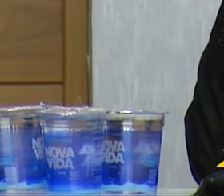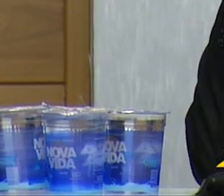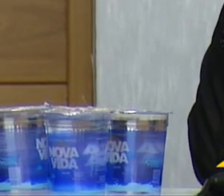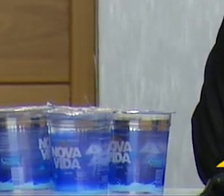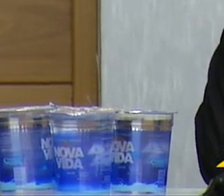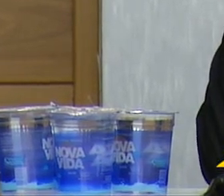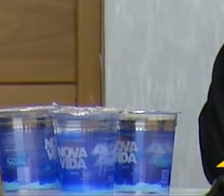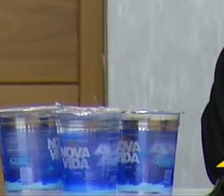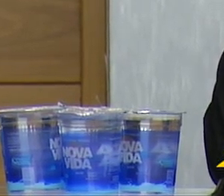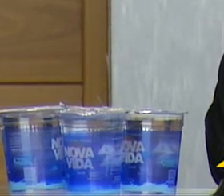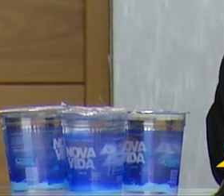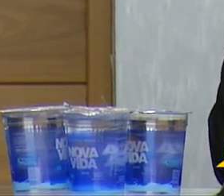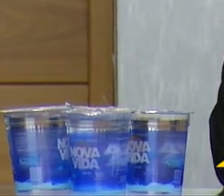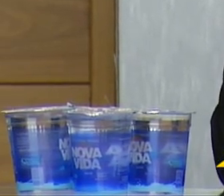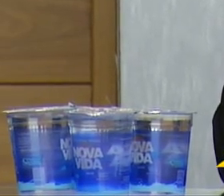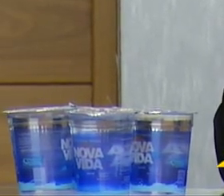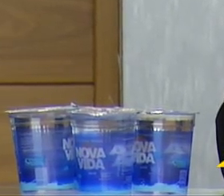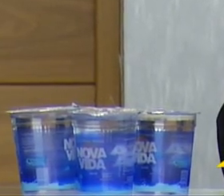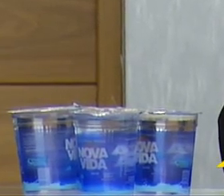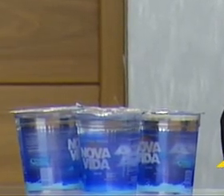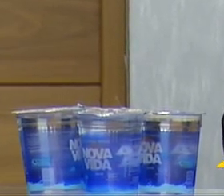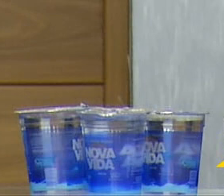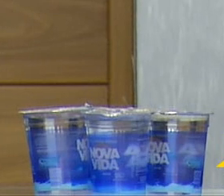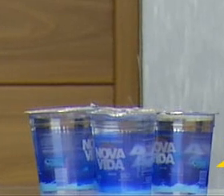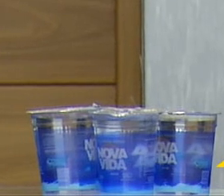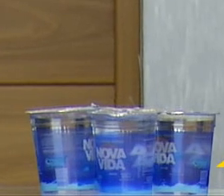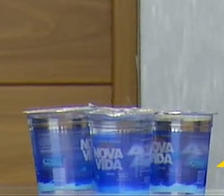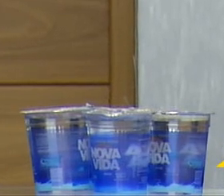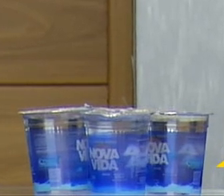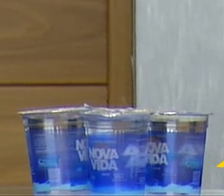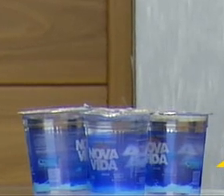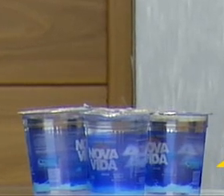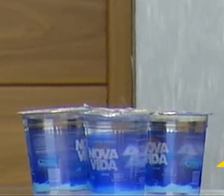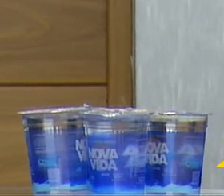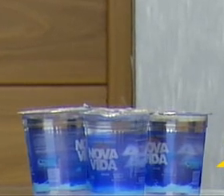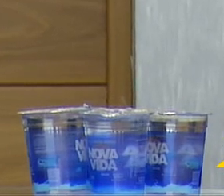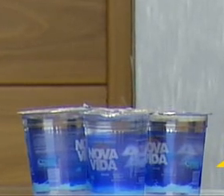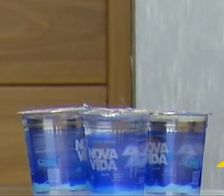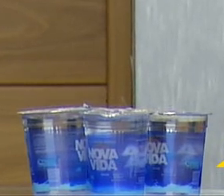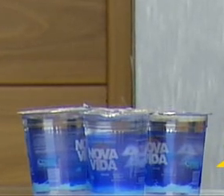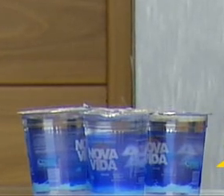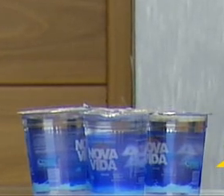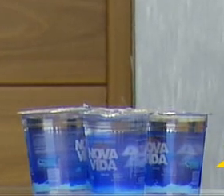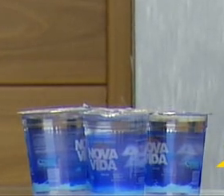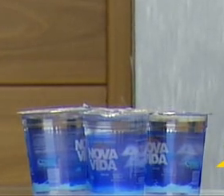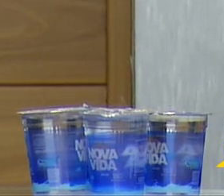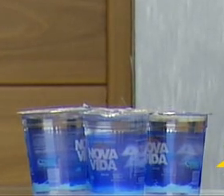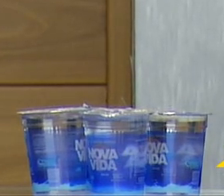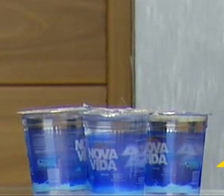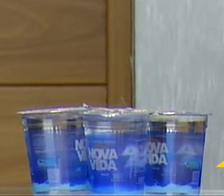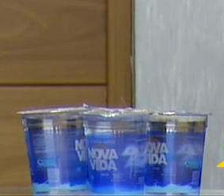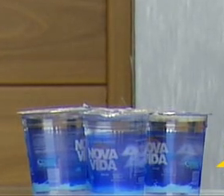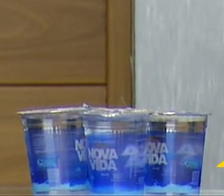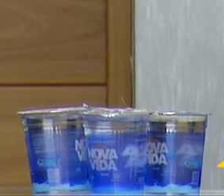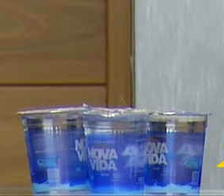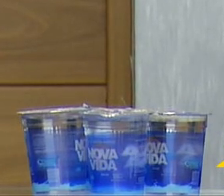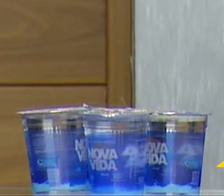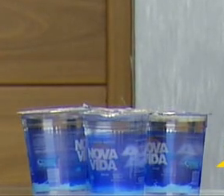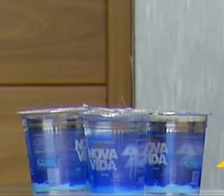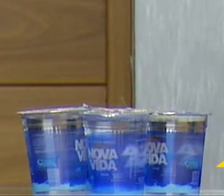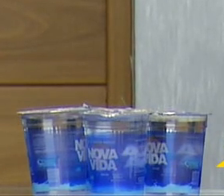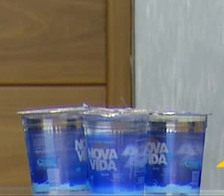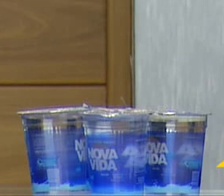nós dividimos esse anseio. Acho que, inclusive, o doutor Lucas Gandolfo, está, o assessor que está me